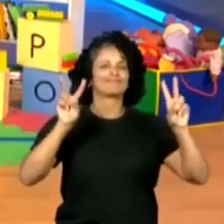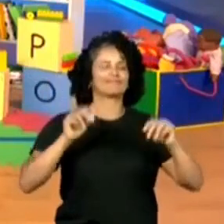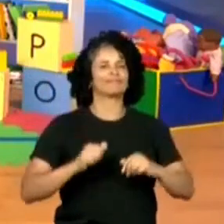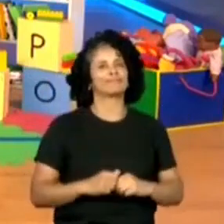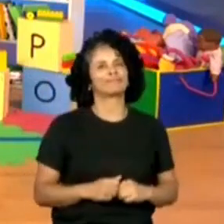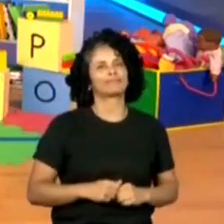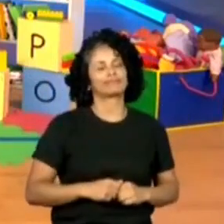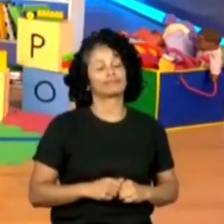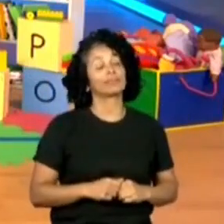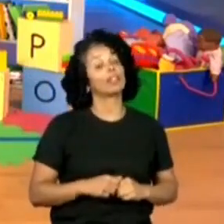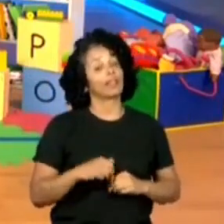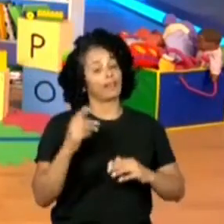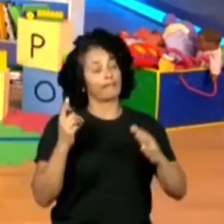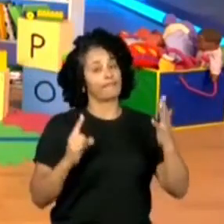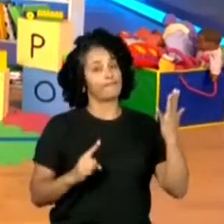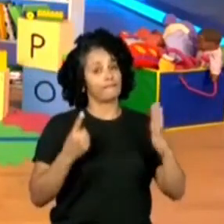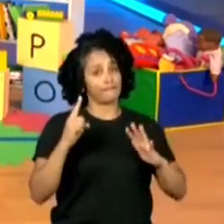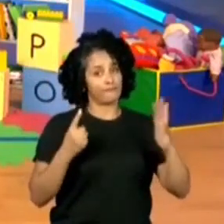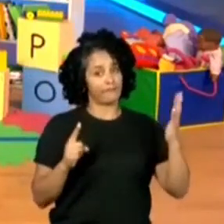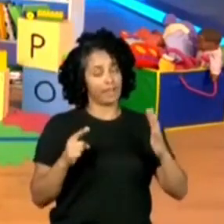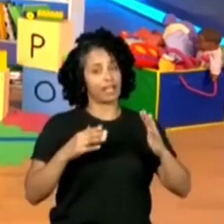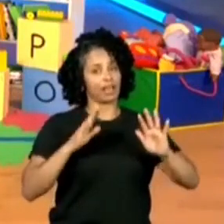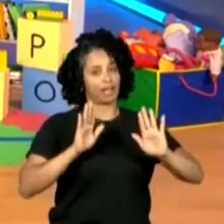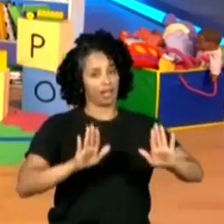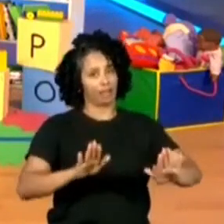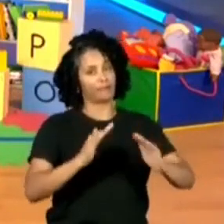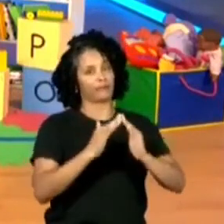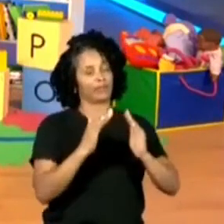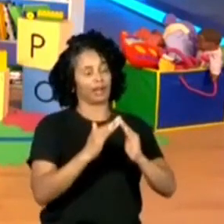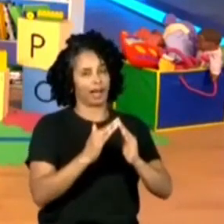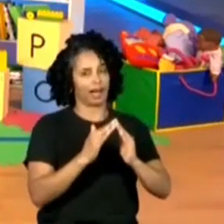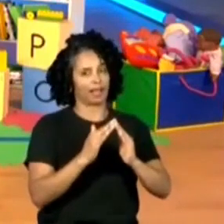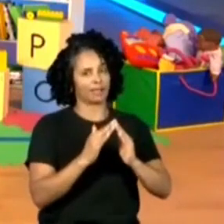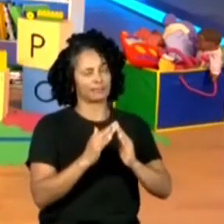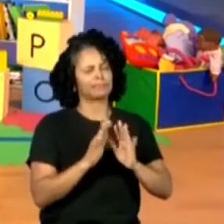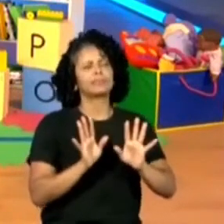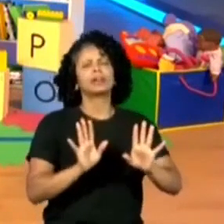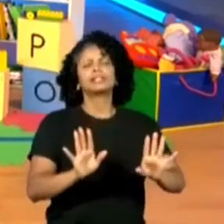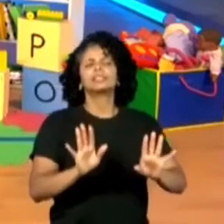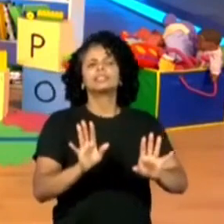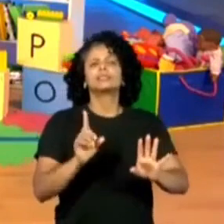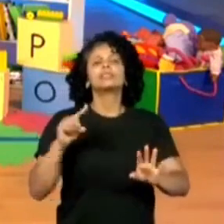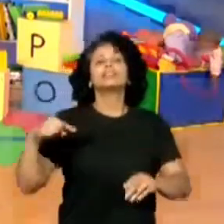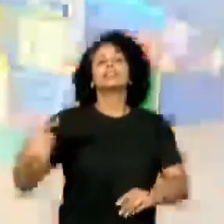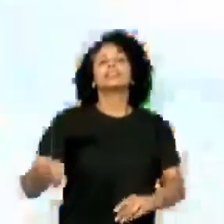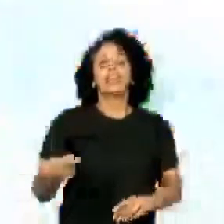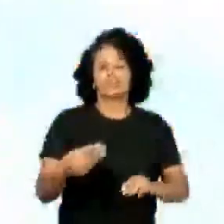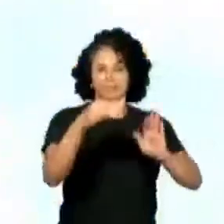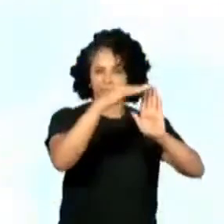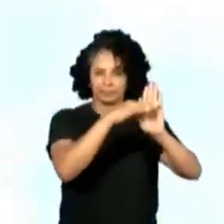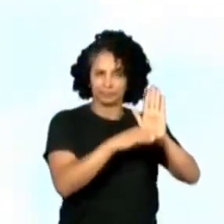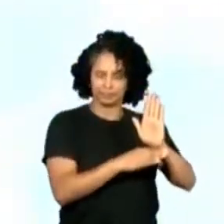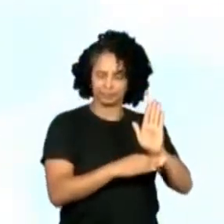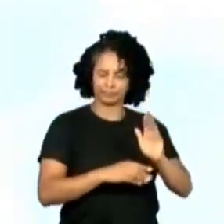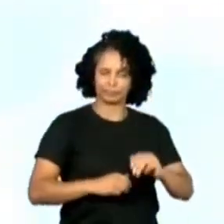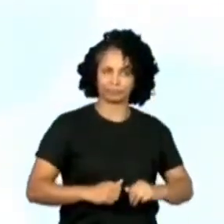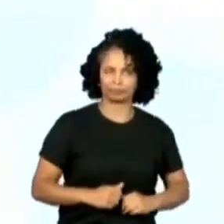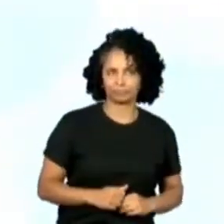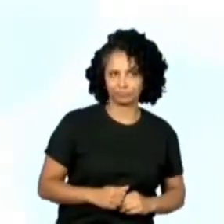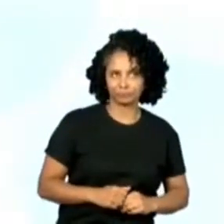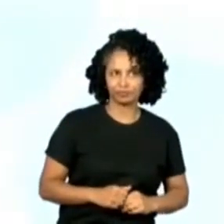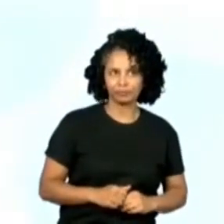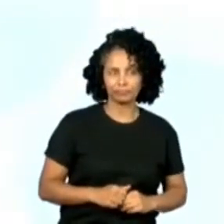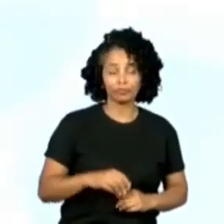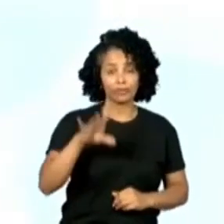quase fevereiro todinho para a galera, tá? Spoilers. Isso. O que a gente vai ter mais? Bota na telinha. E